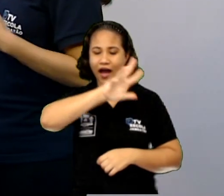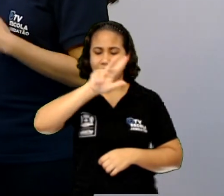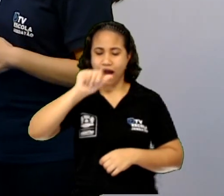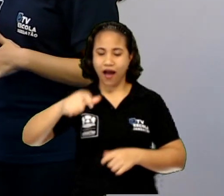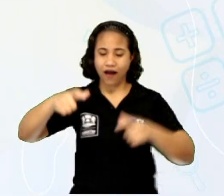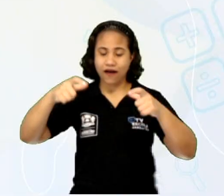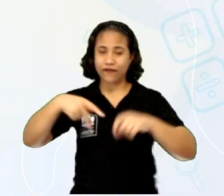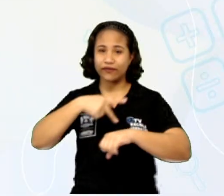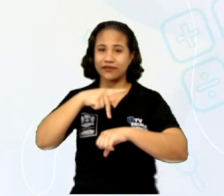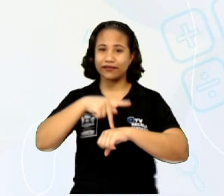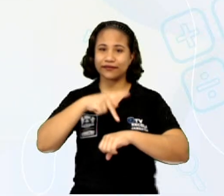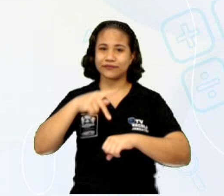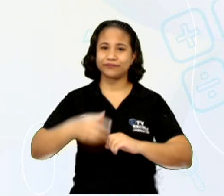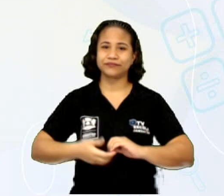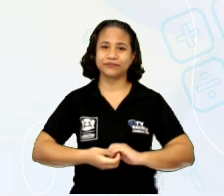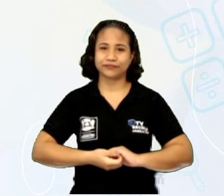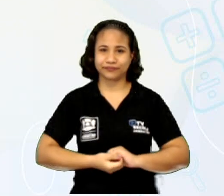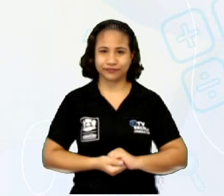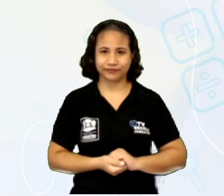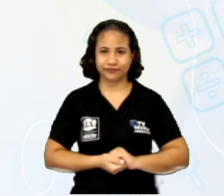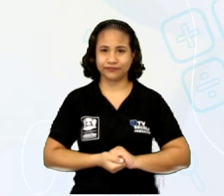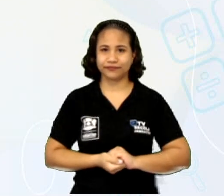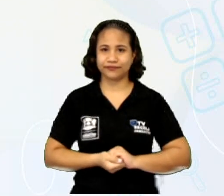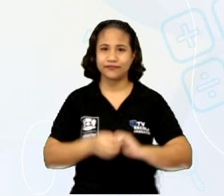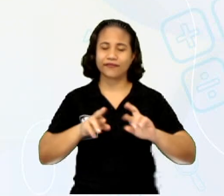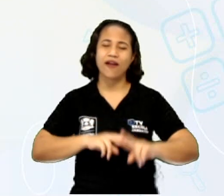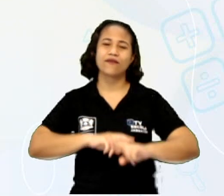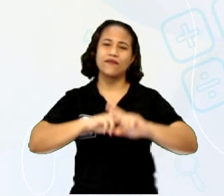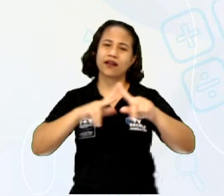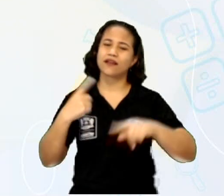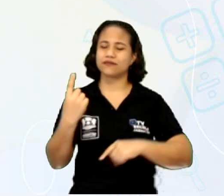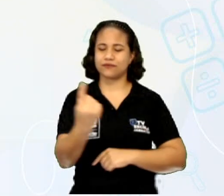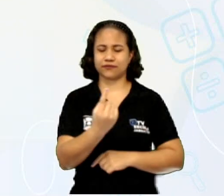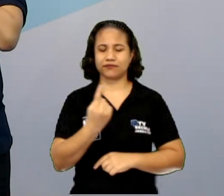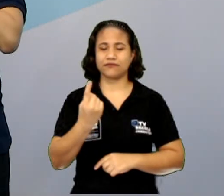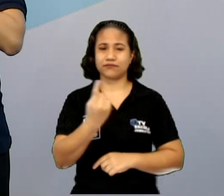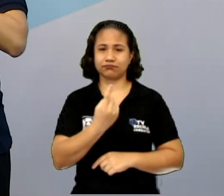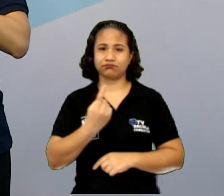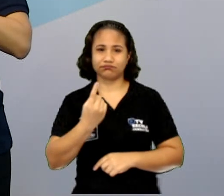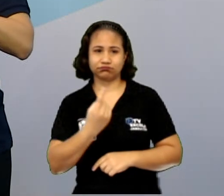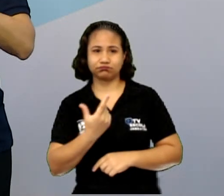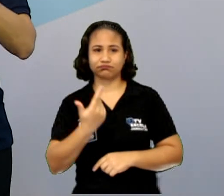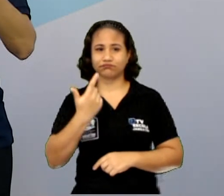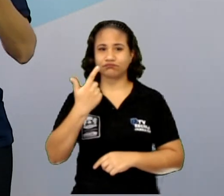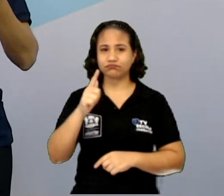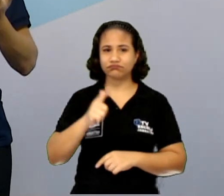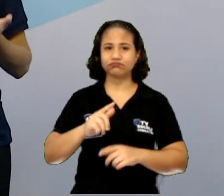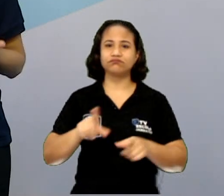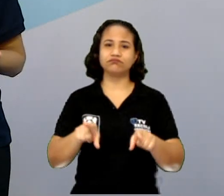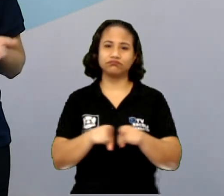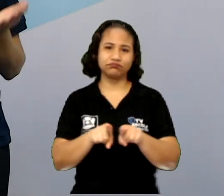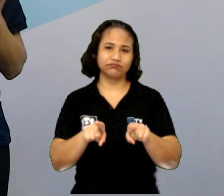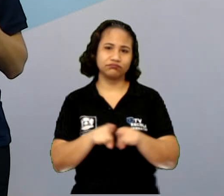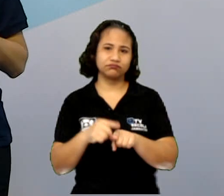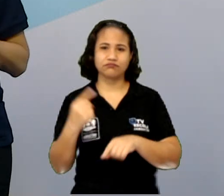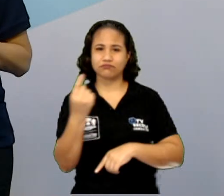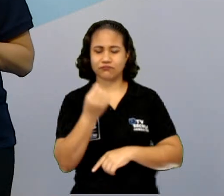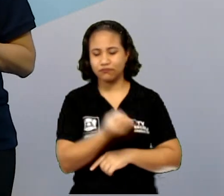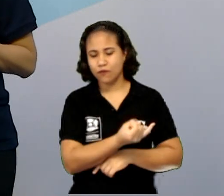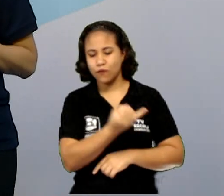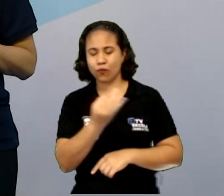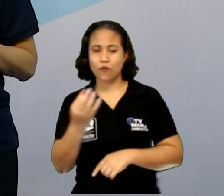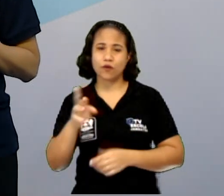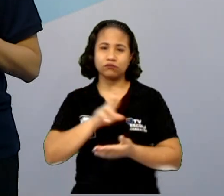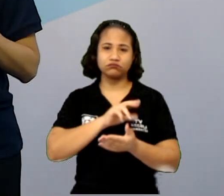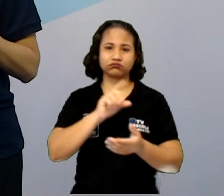e they are. Diferente do singular, o they, ele vai servir tanto para o singular, quanto para o